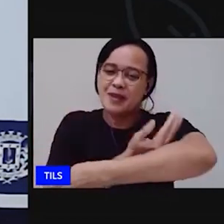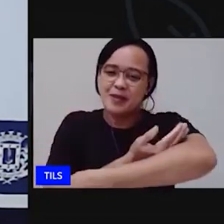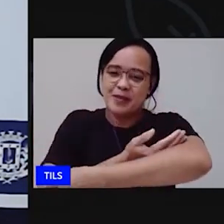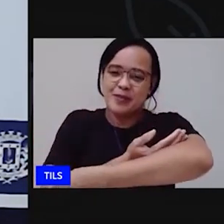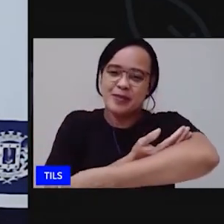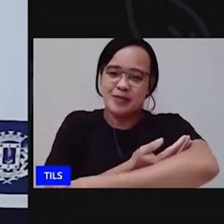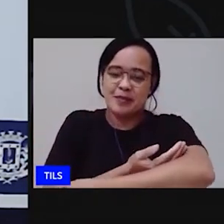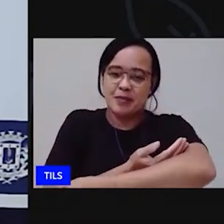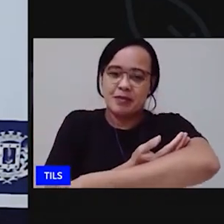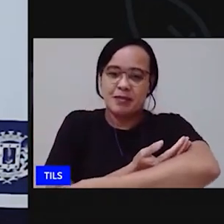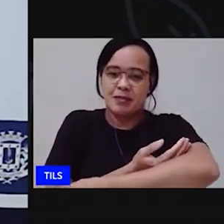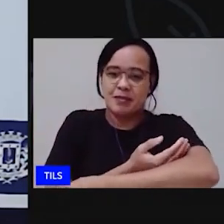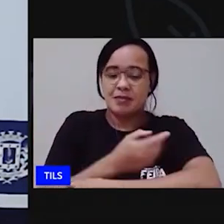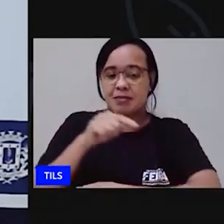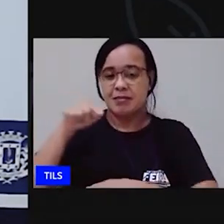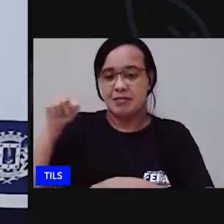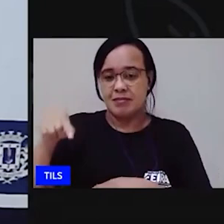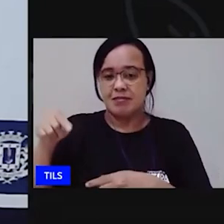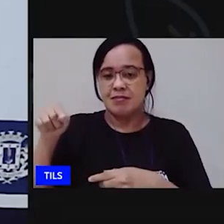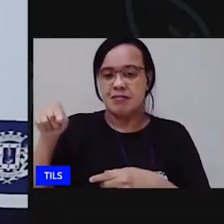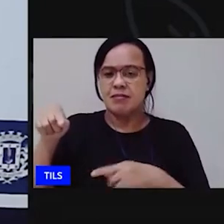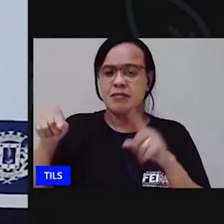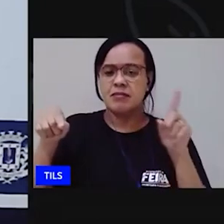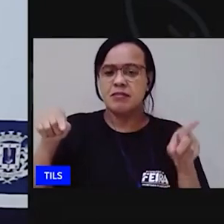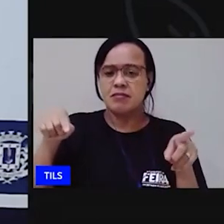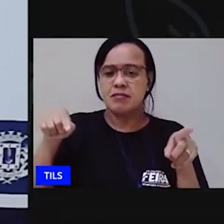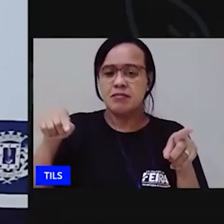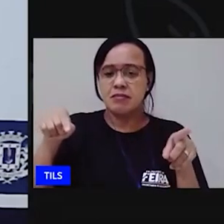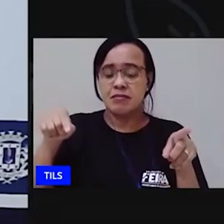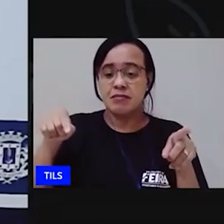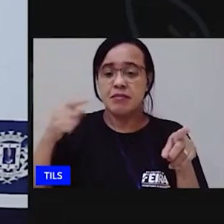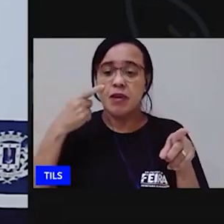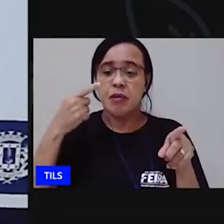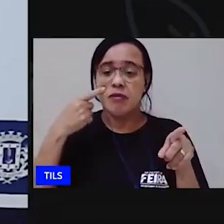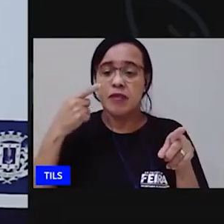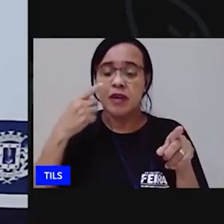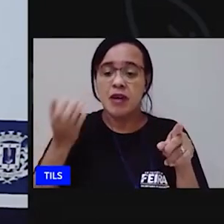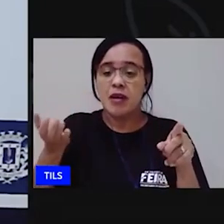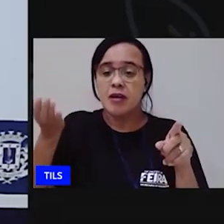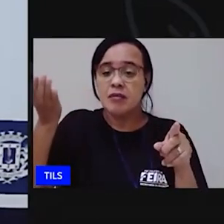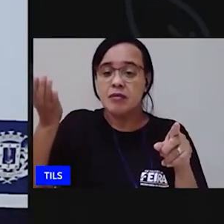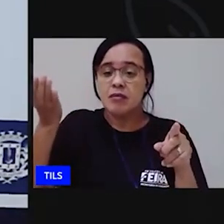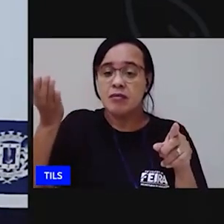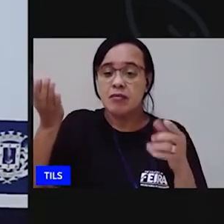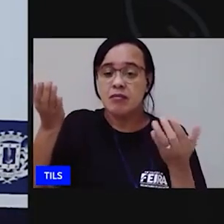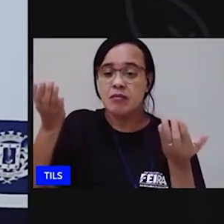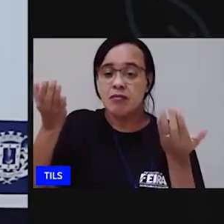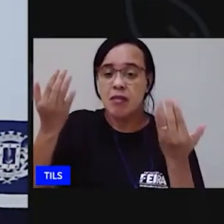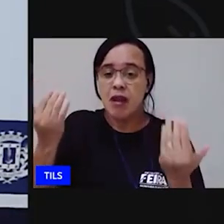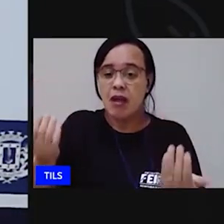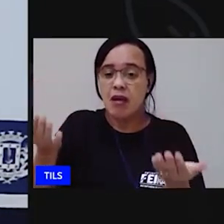ó desse lado vamos ver quem é que vai ser mais pesado